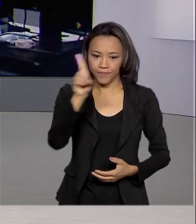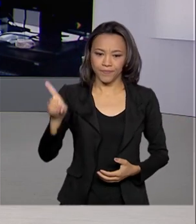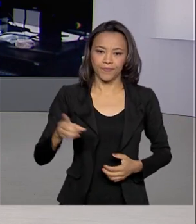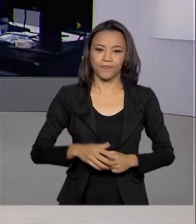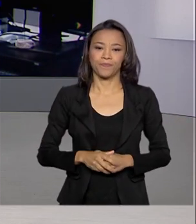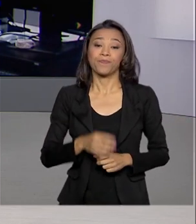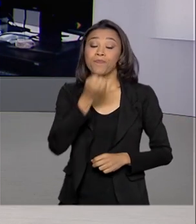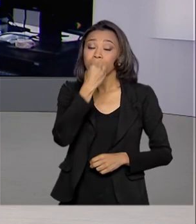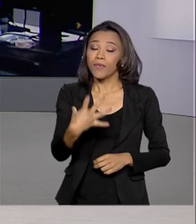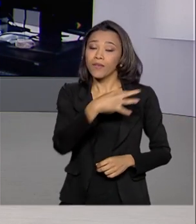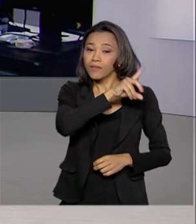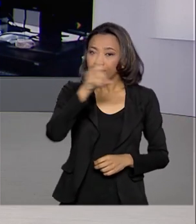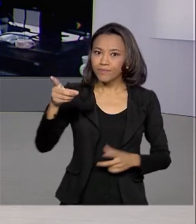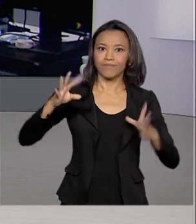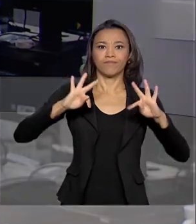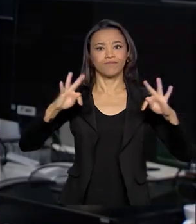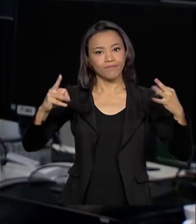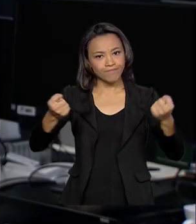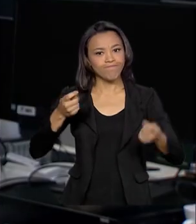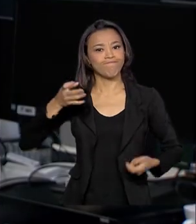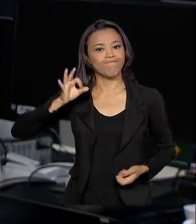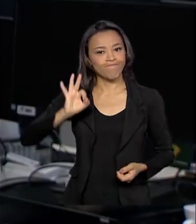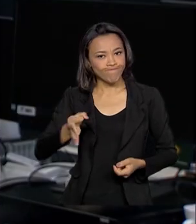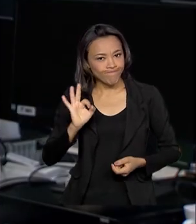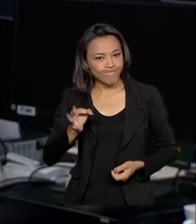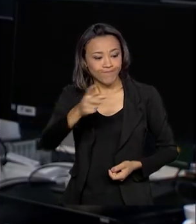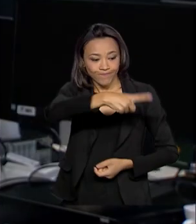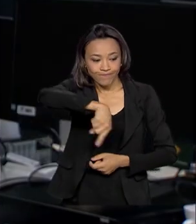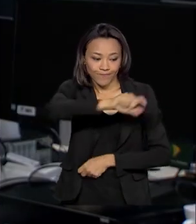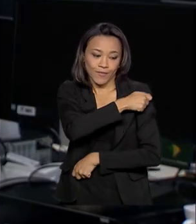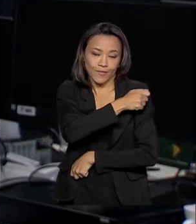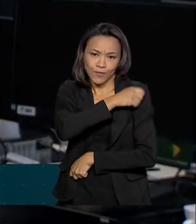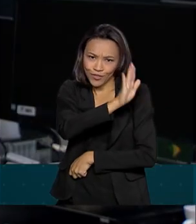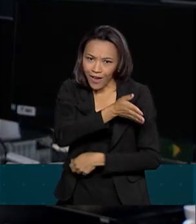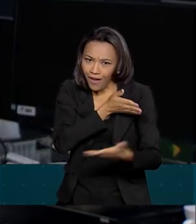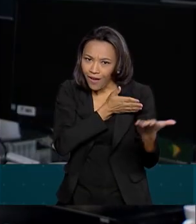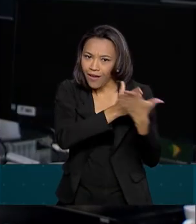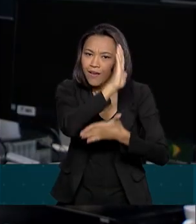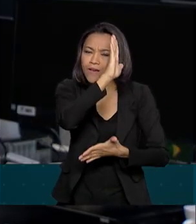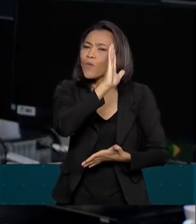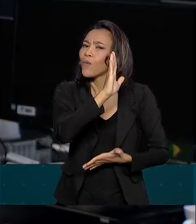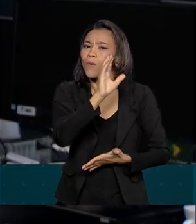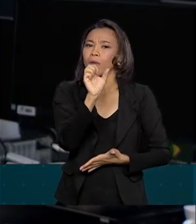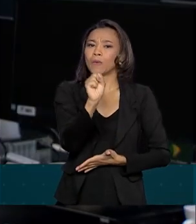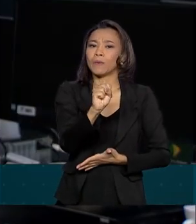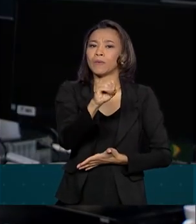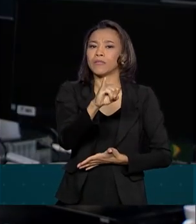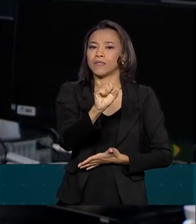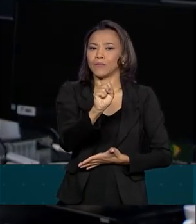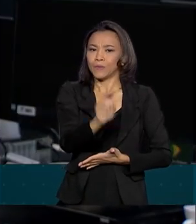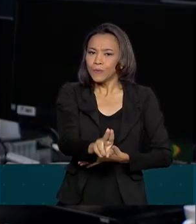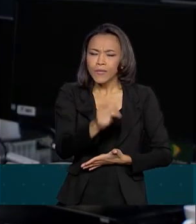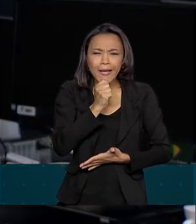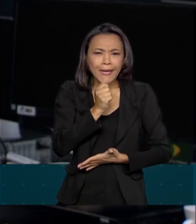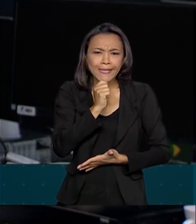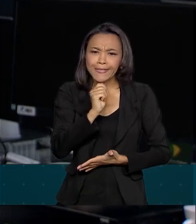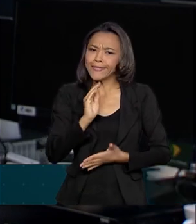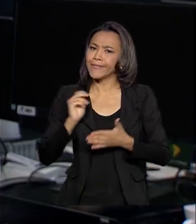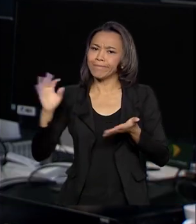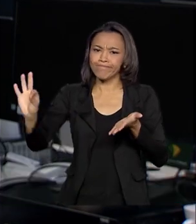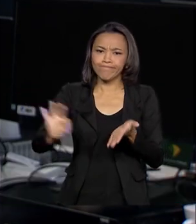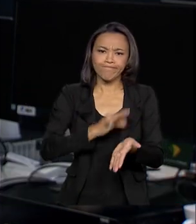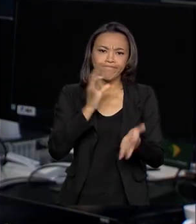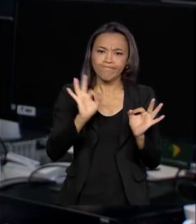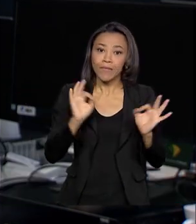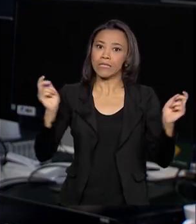Bom dia, Renata. Bom dia a todos. E é isso mesmo, os estudantes que foram aprovados pelo SISU e ainda não fizeram matrícula,